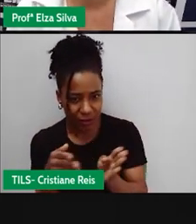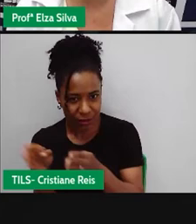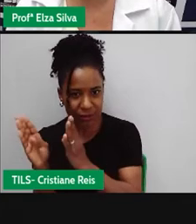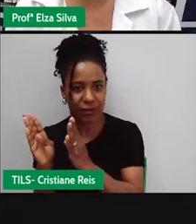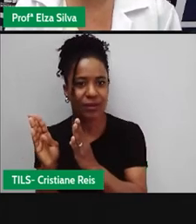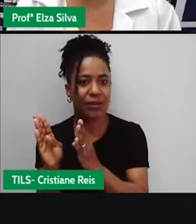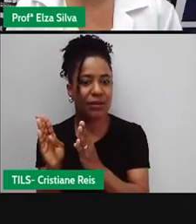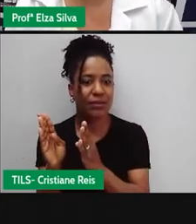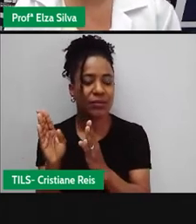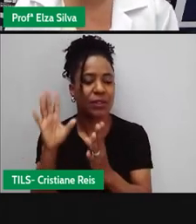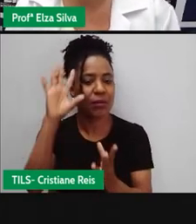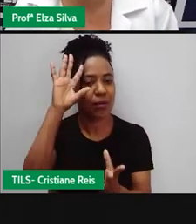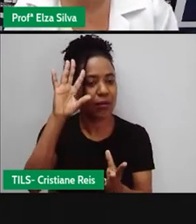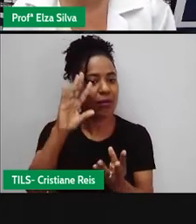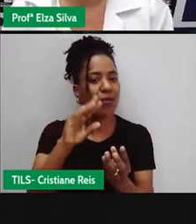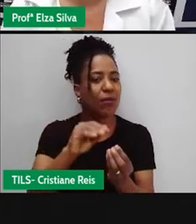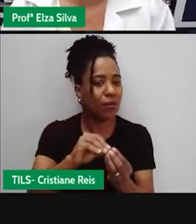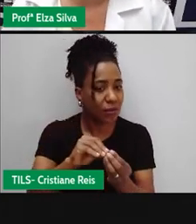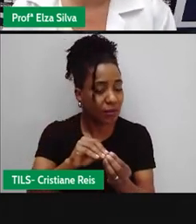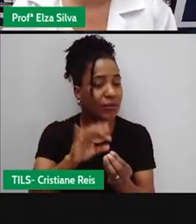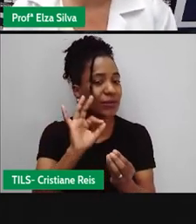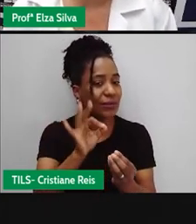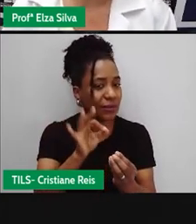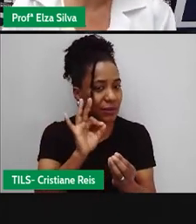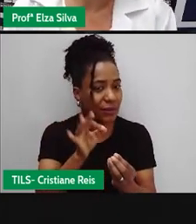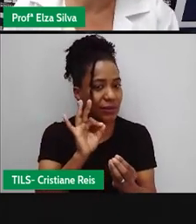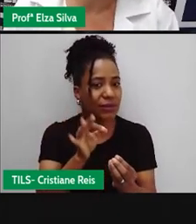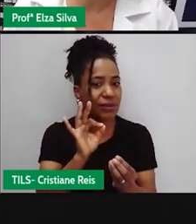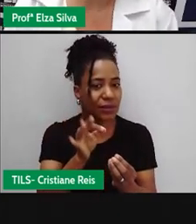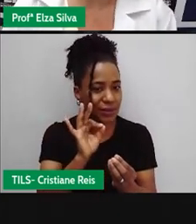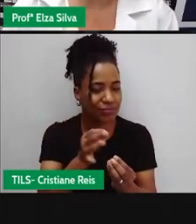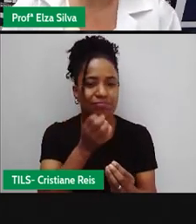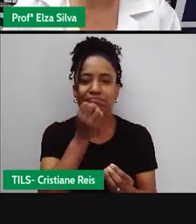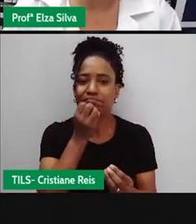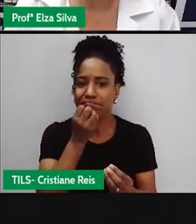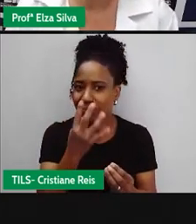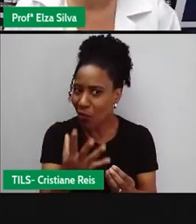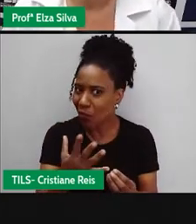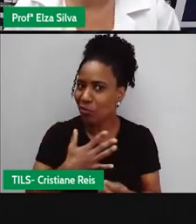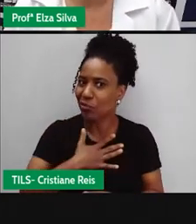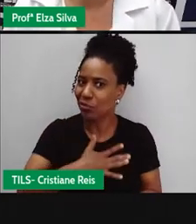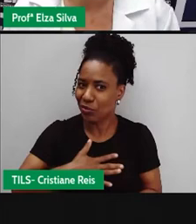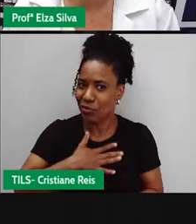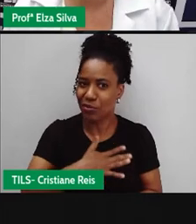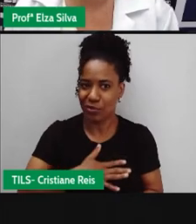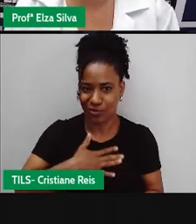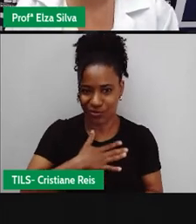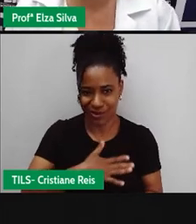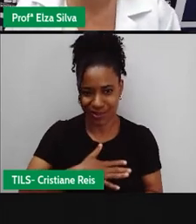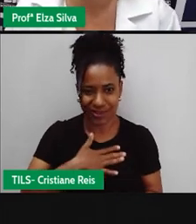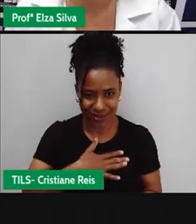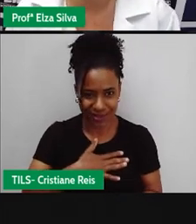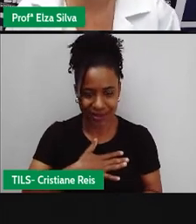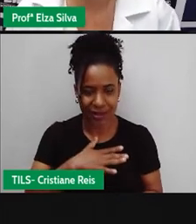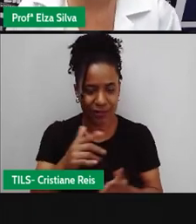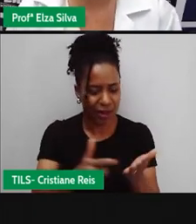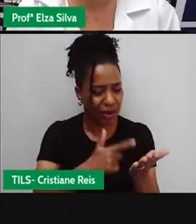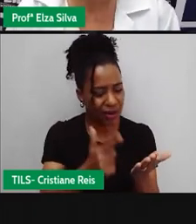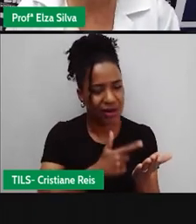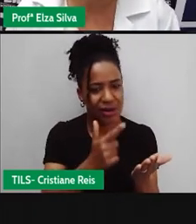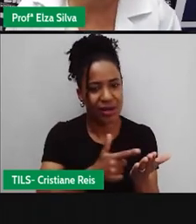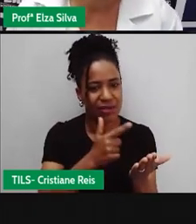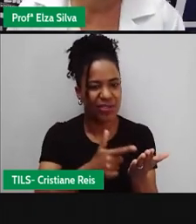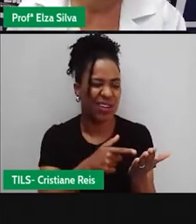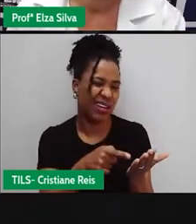Para que você, no meio do caminho Não se arrependa De ter começado a ler um livro Assistir a um filme